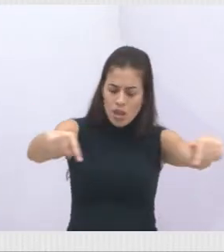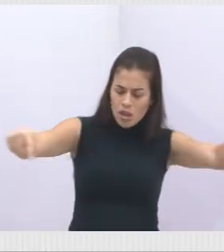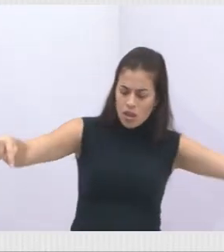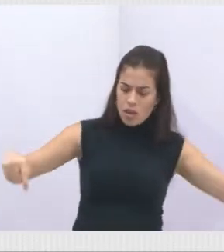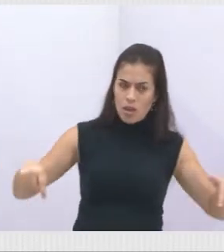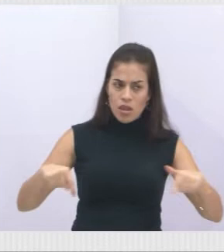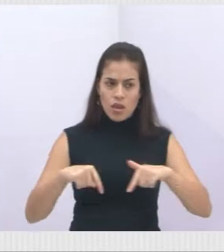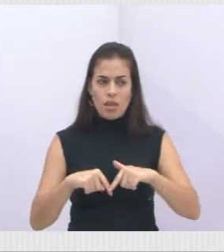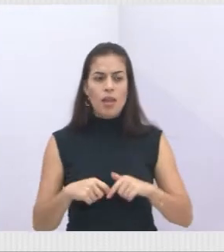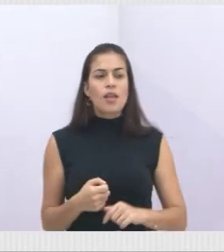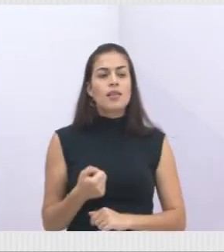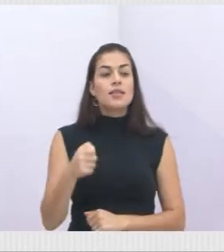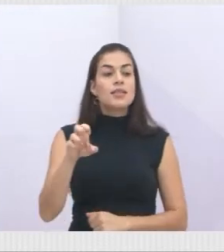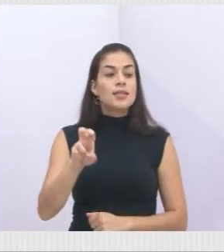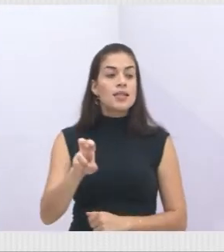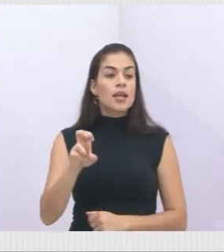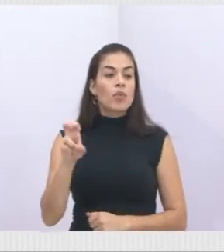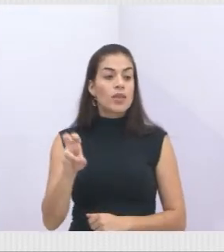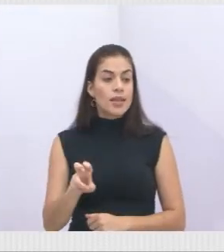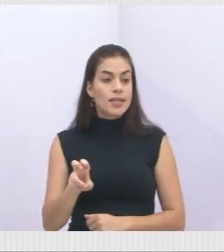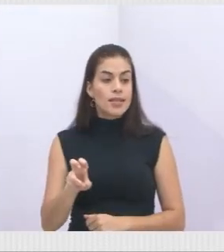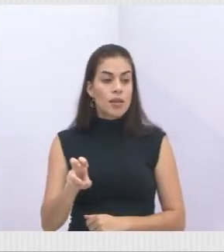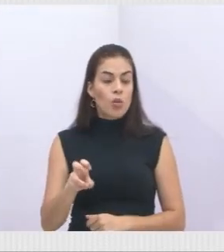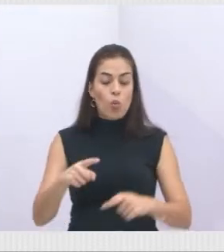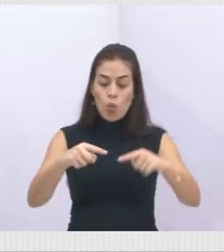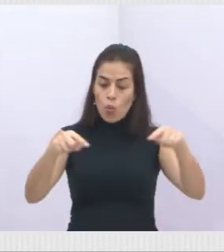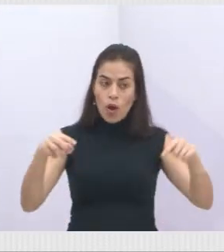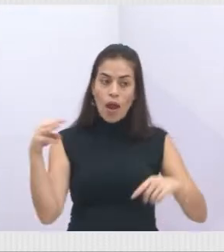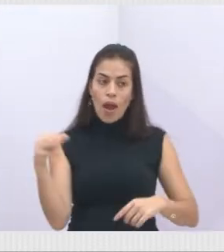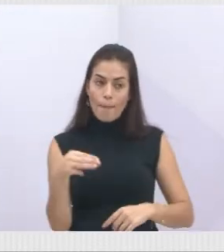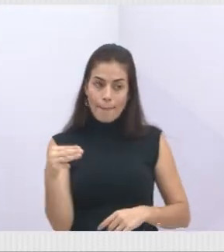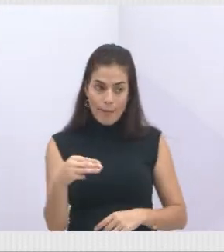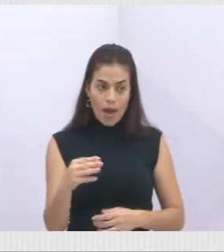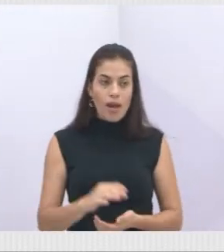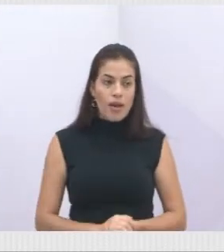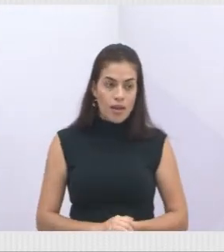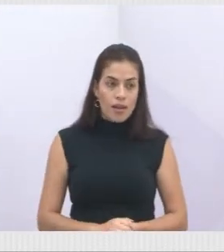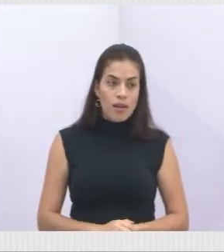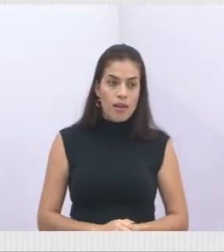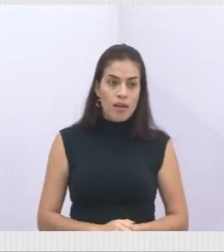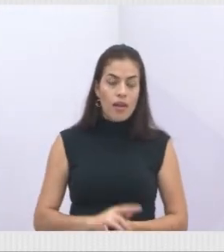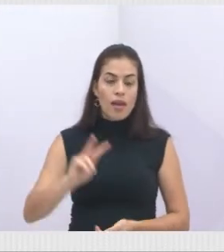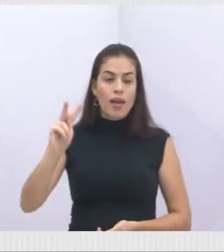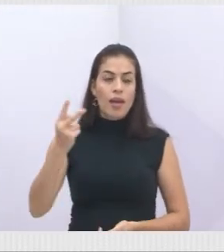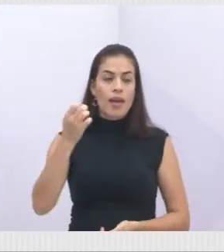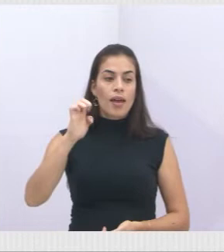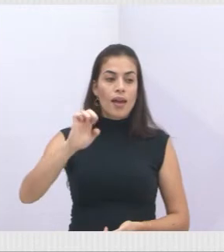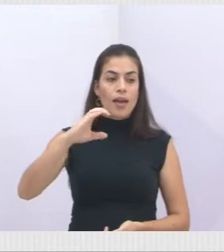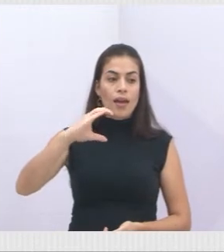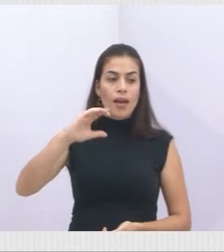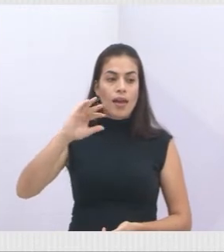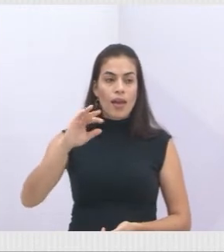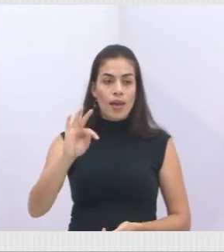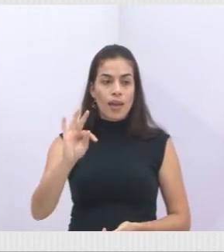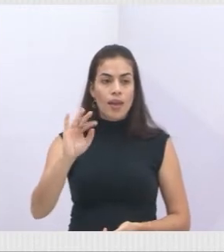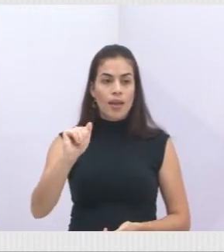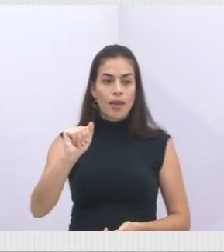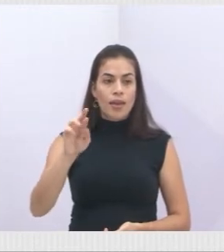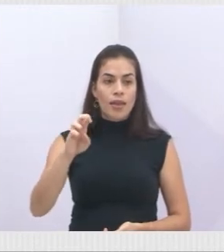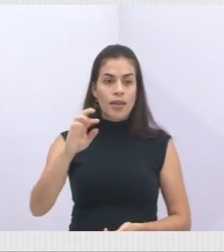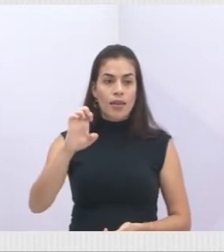passivo ambiental do município. O município tem essa obrigação de fazer isso, tá? Aí, eu vou pedir para avançar.